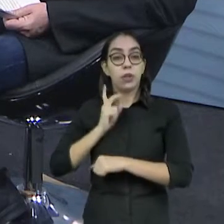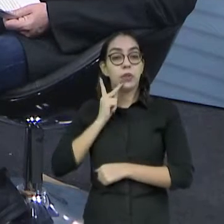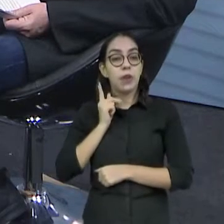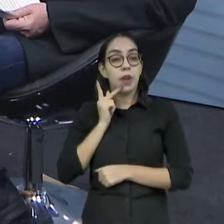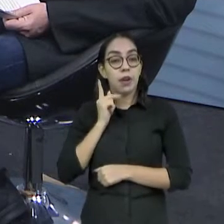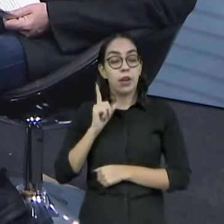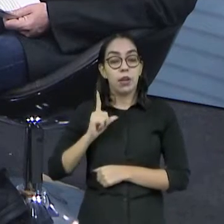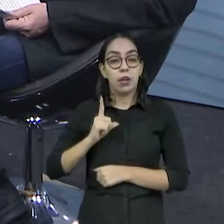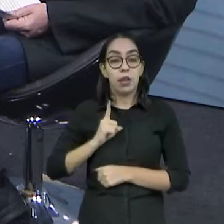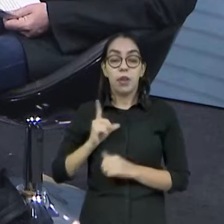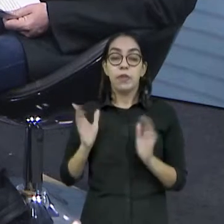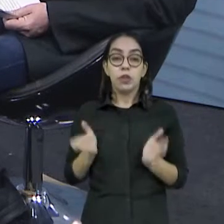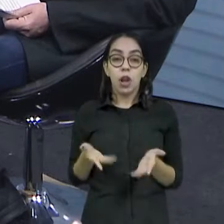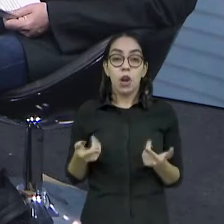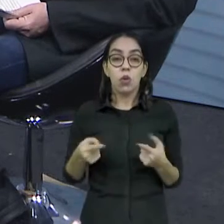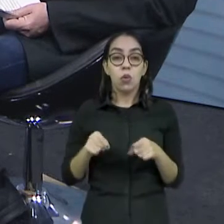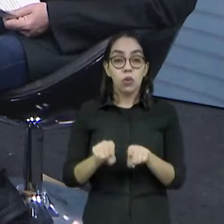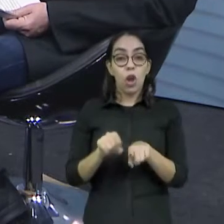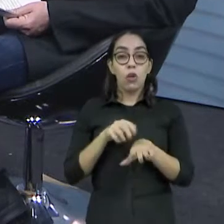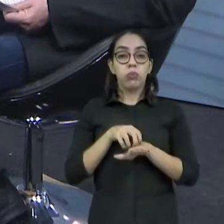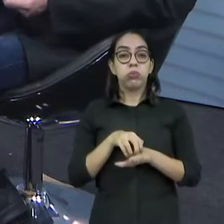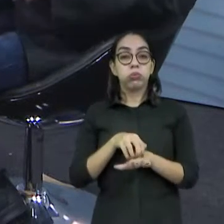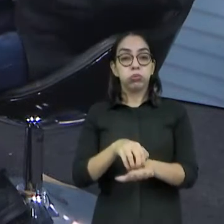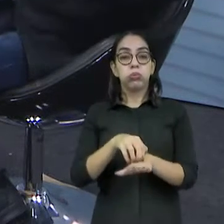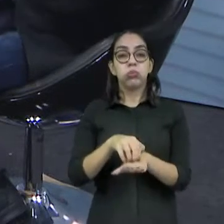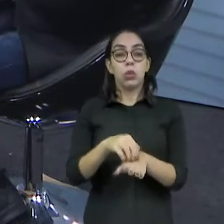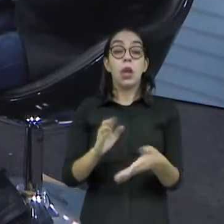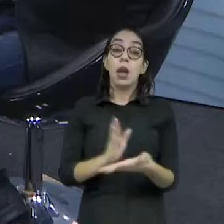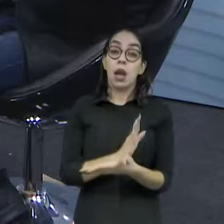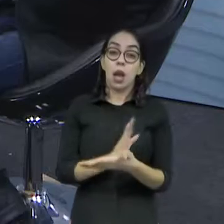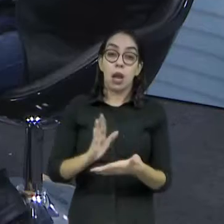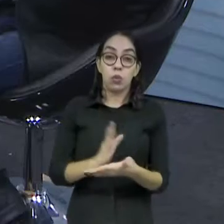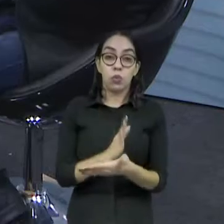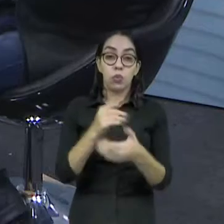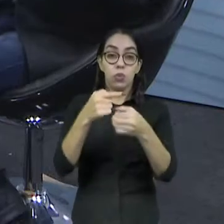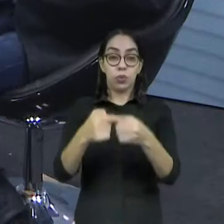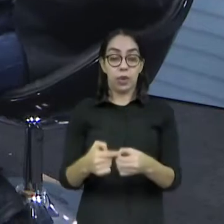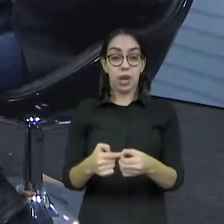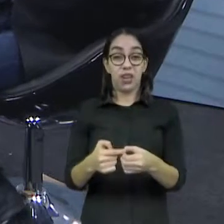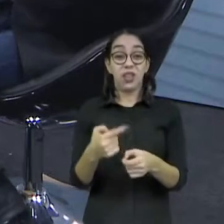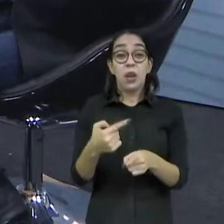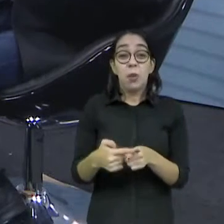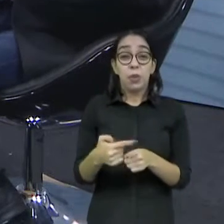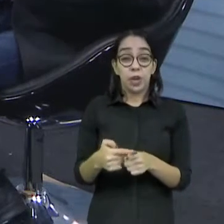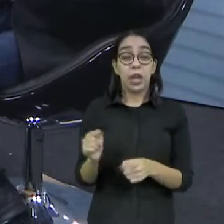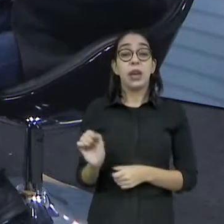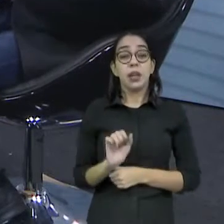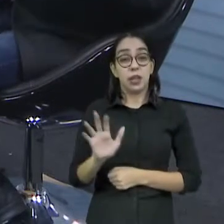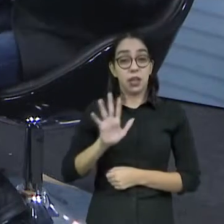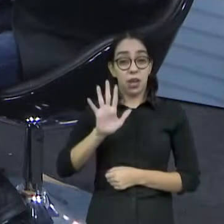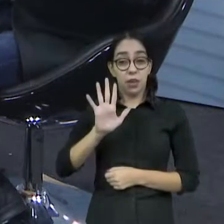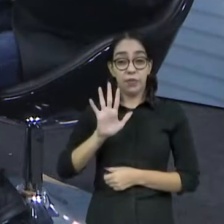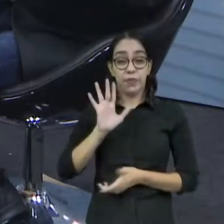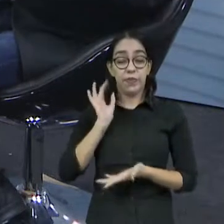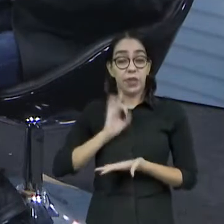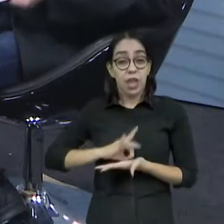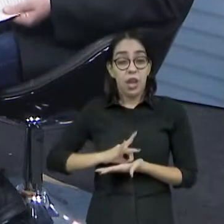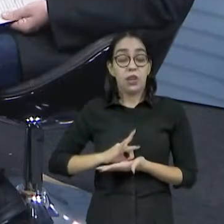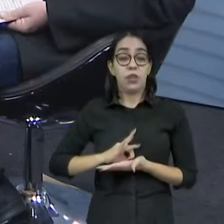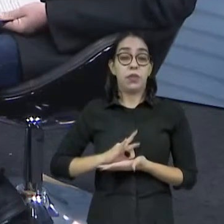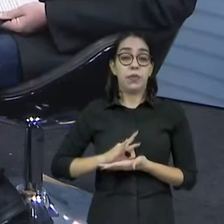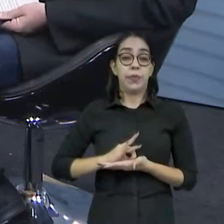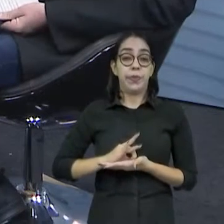de coleta seletiva de alguns municípios, porque custa caro e os municípios isoladamente não teriam dinheiro.